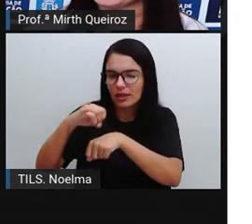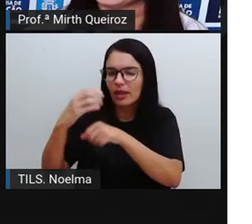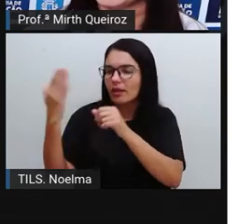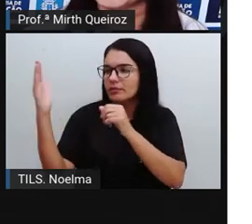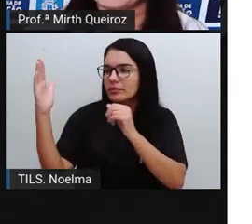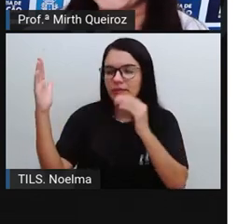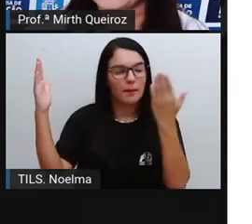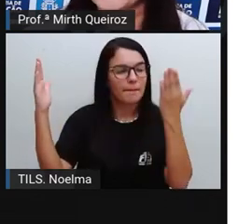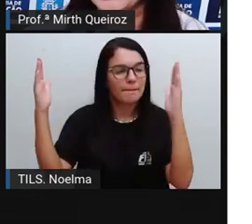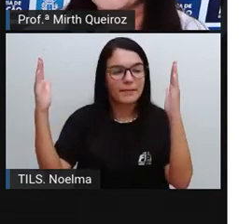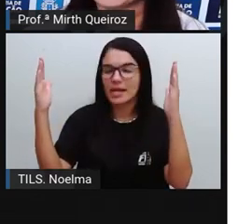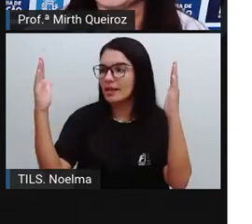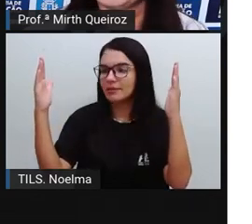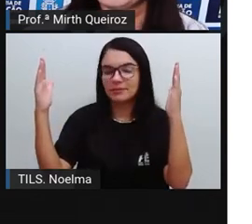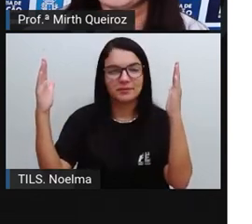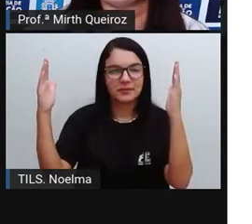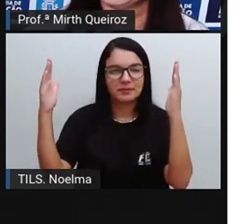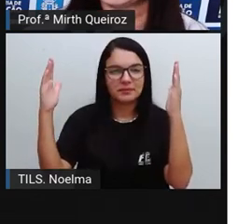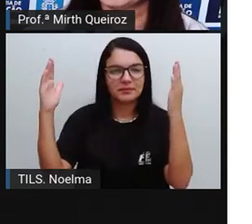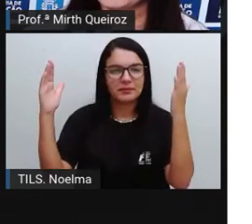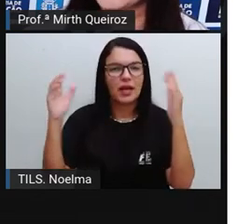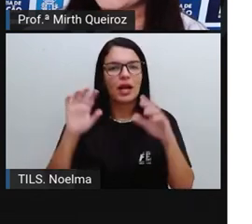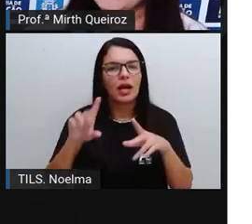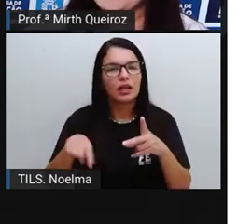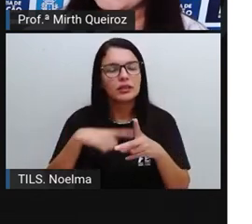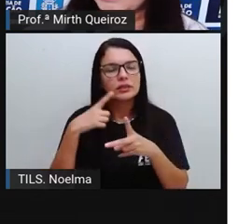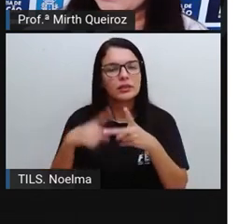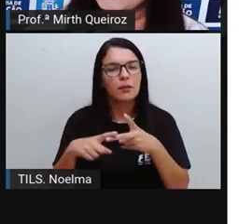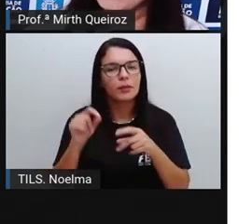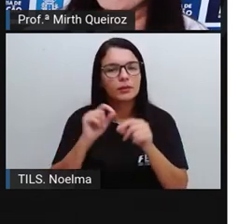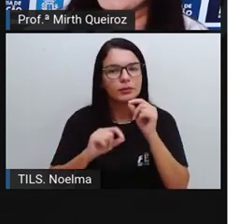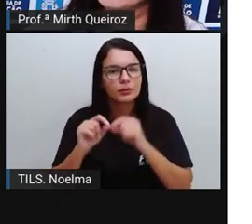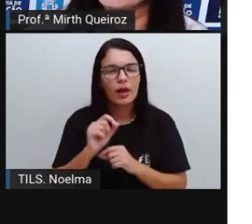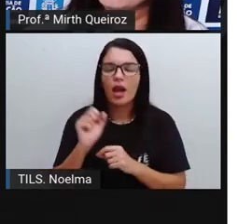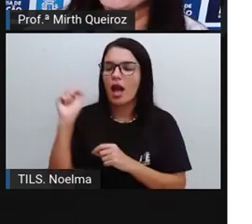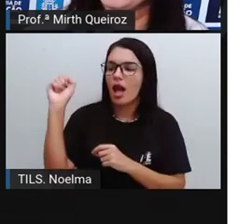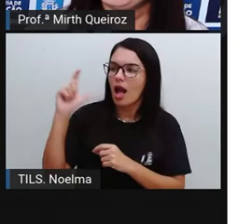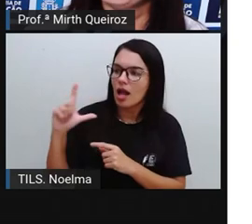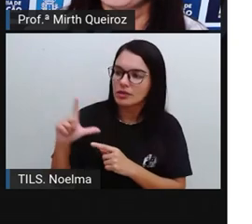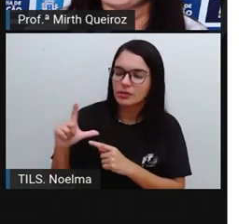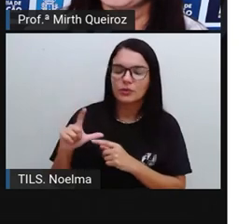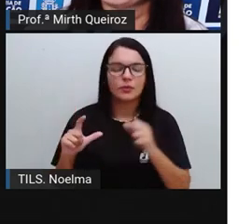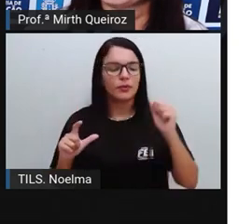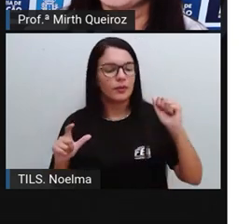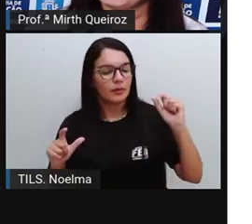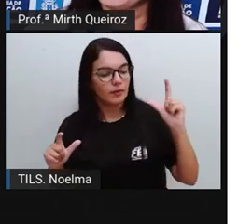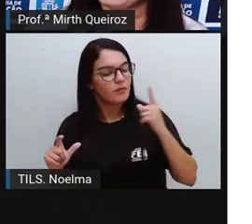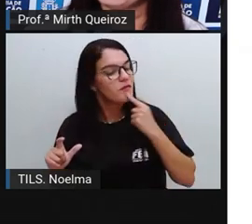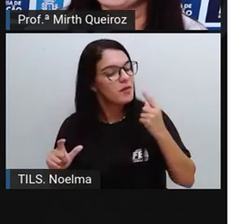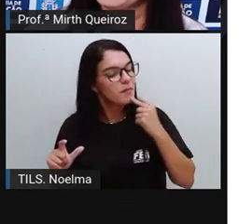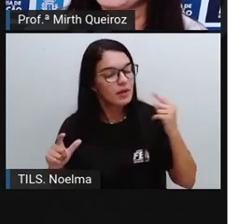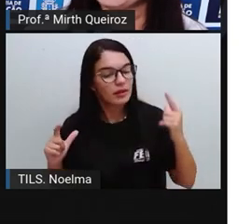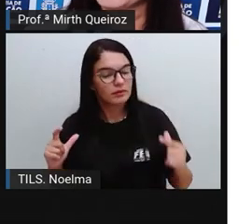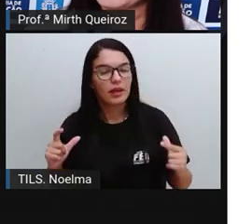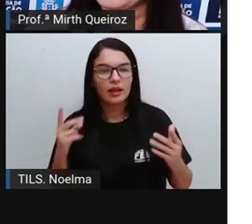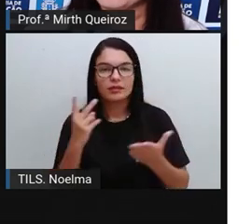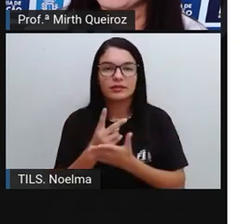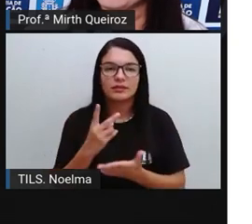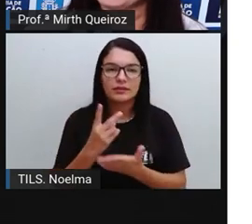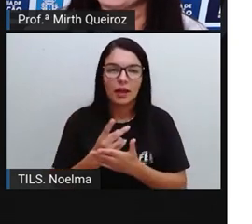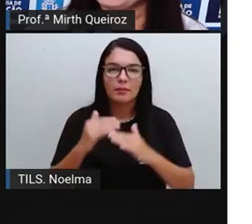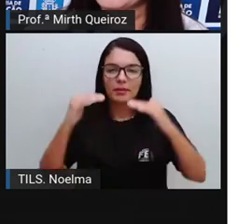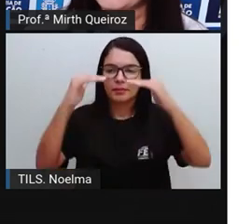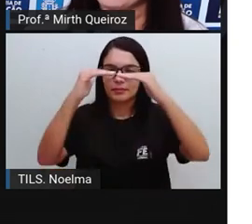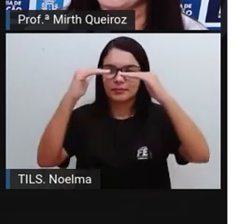forma ou, então, se fosse refletido na água. Após isso, é que a gente vai pintar o azul e o vermelho, sempre do fundinho aqui,